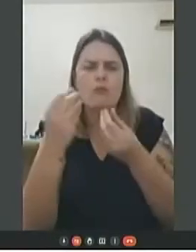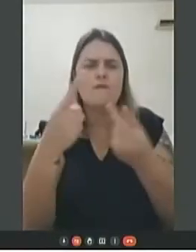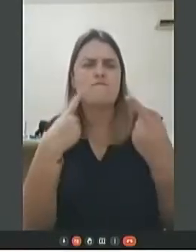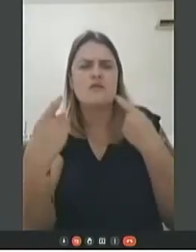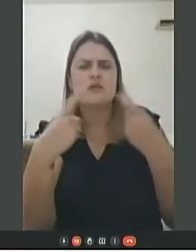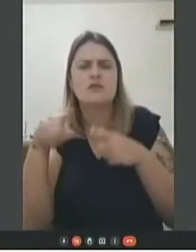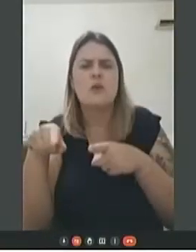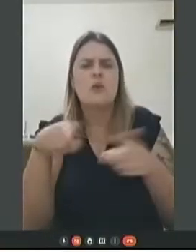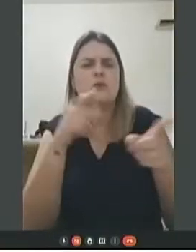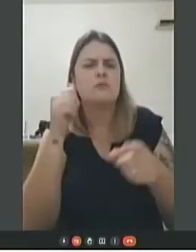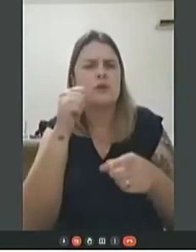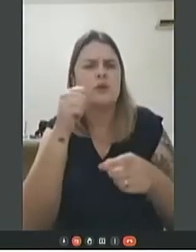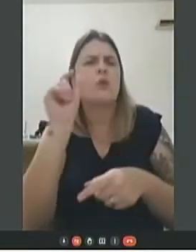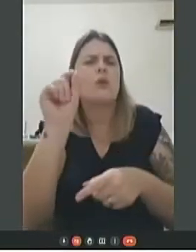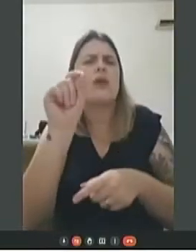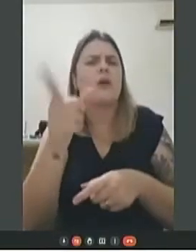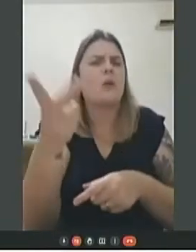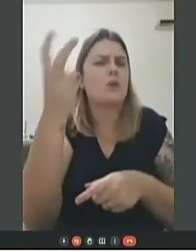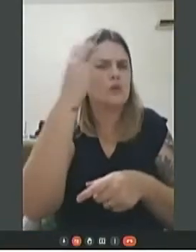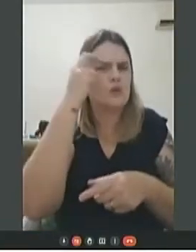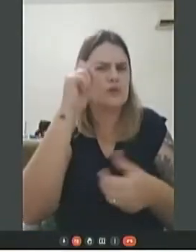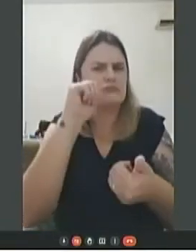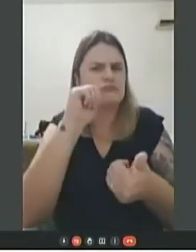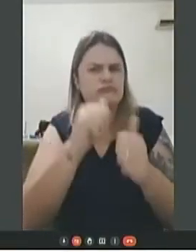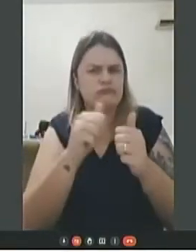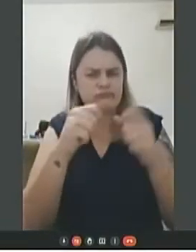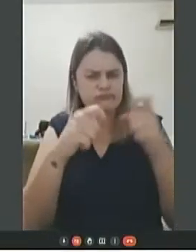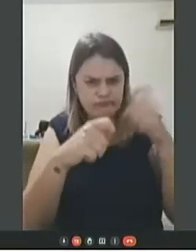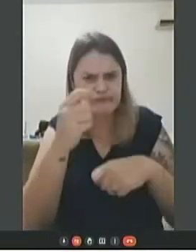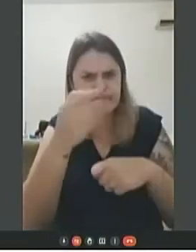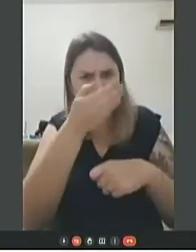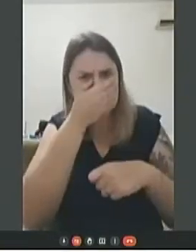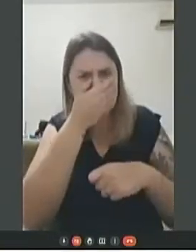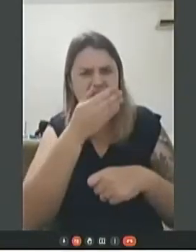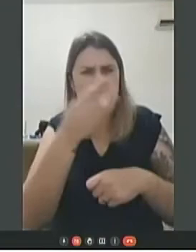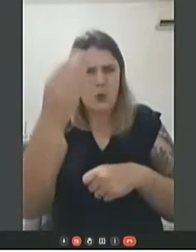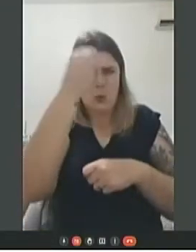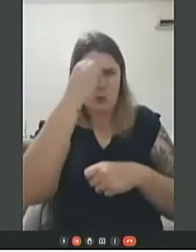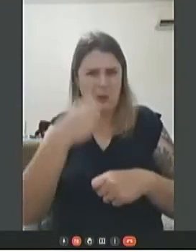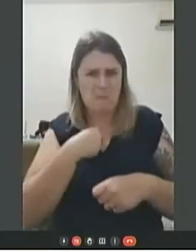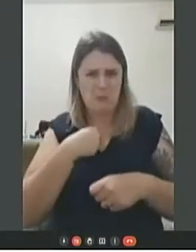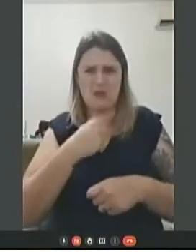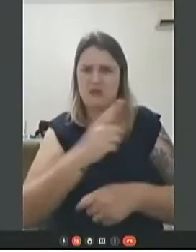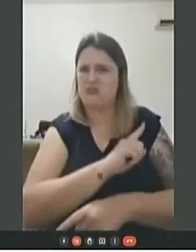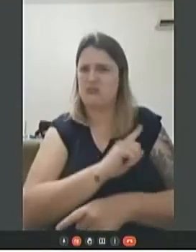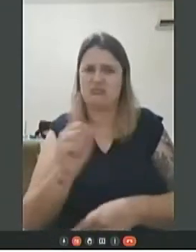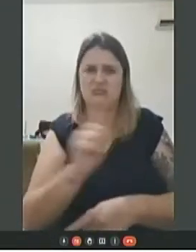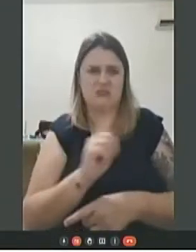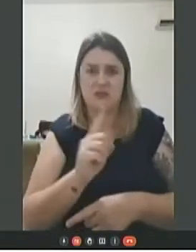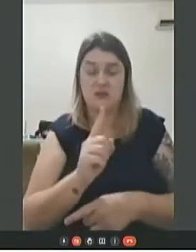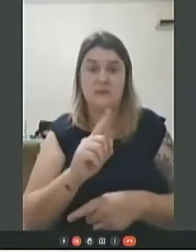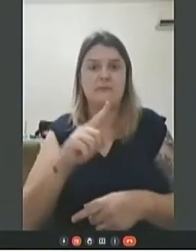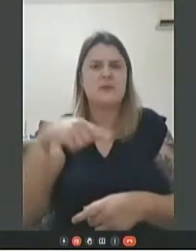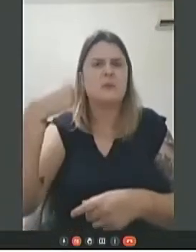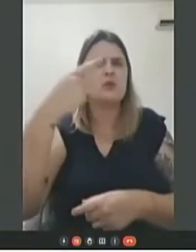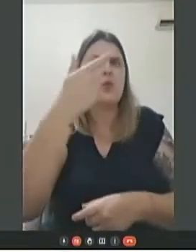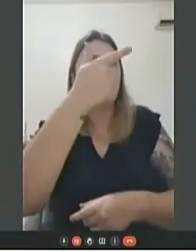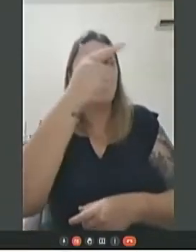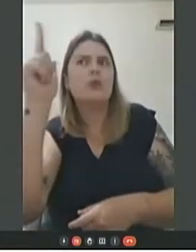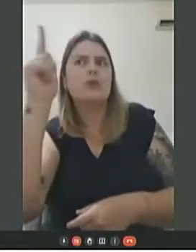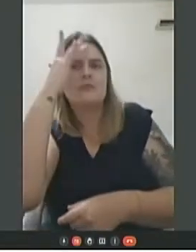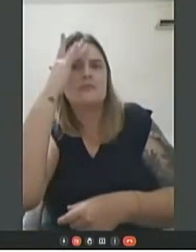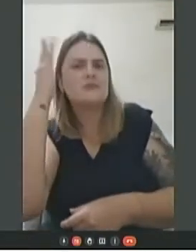o que é a cultura do estupro. Porque o que aconteceu comigo não era culpa minha, e depois disso, pessoas que sabiam o que tinha